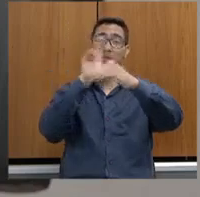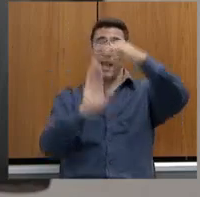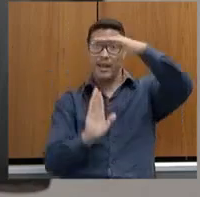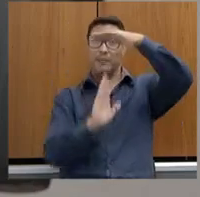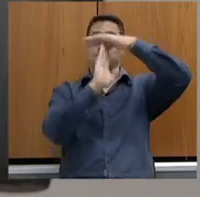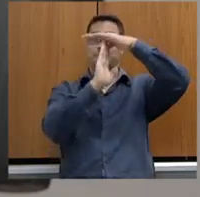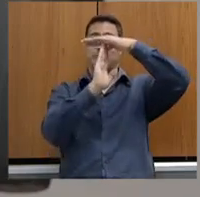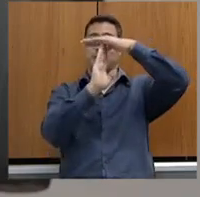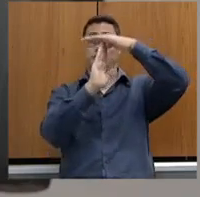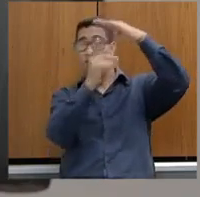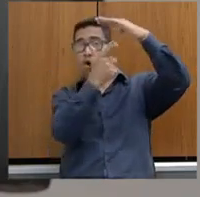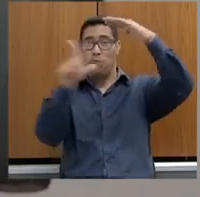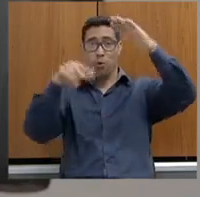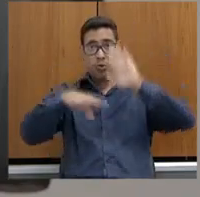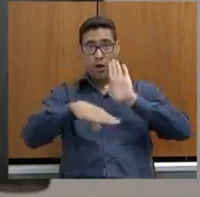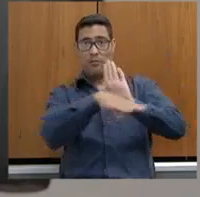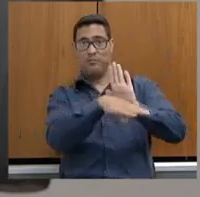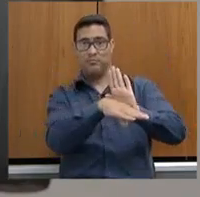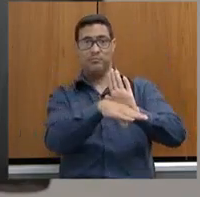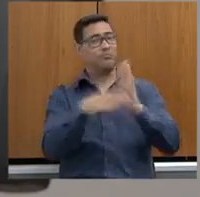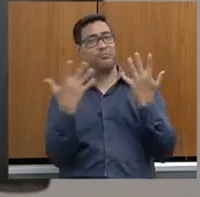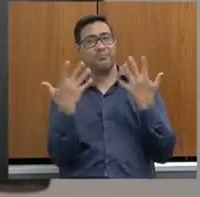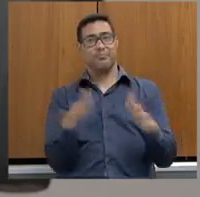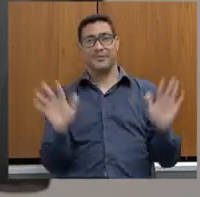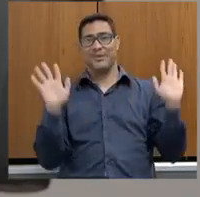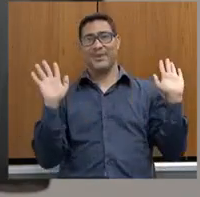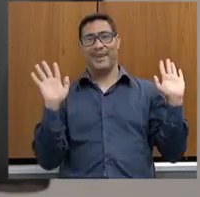Então, isso aqui, secretário, reflete